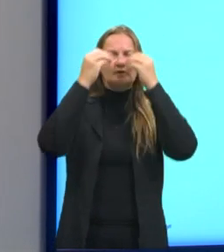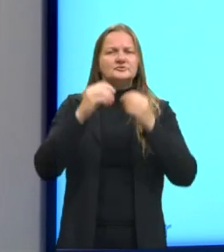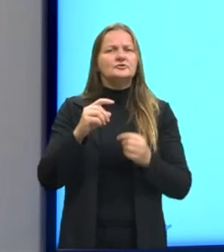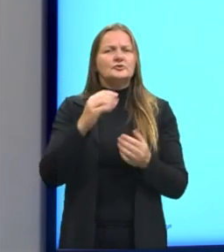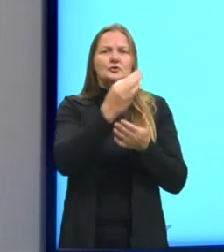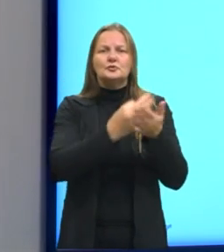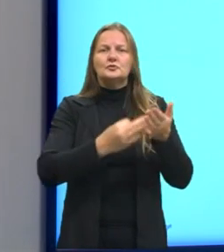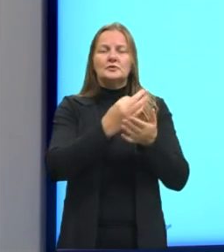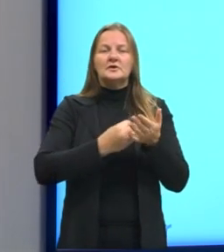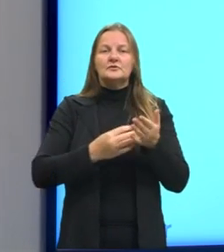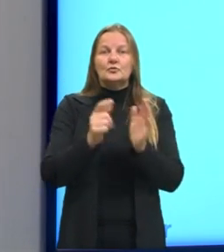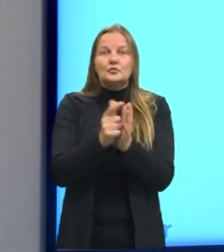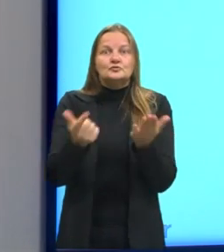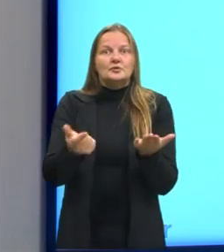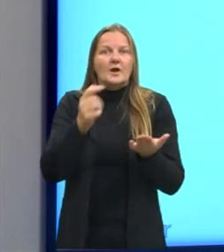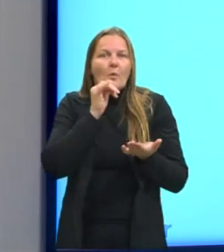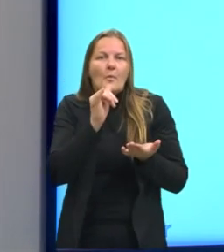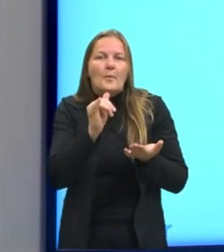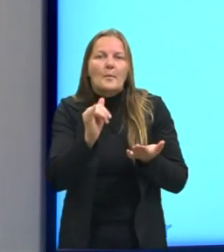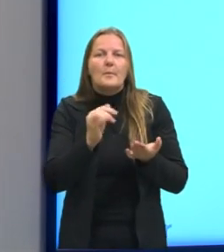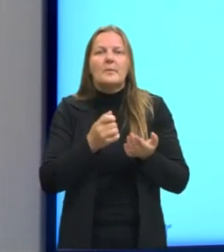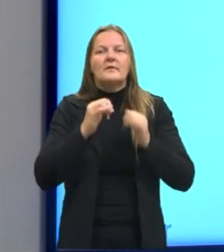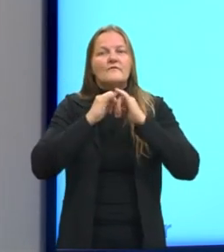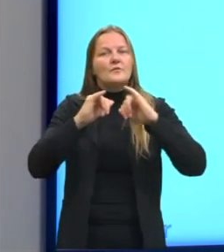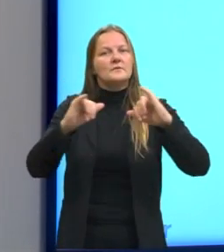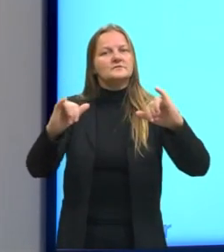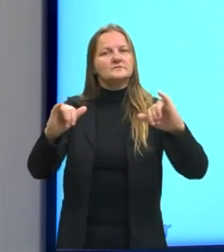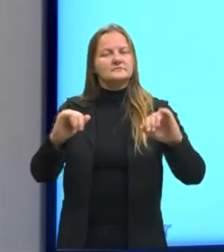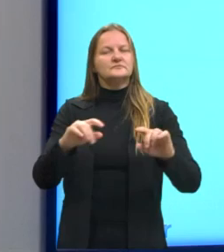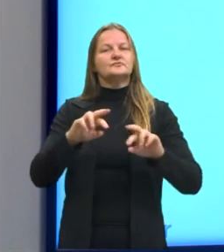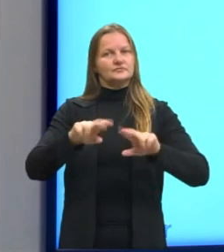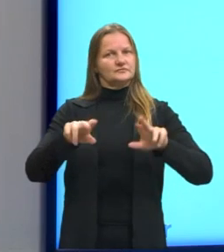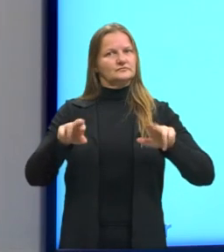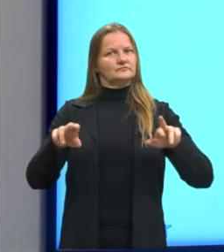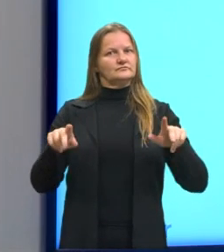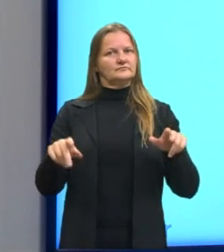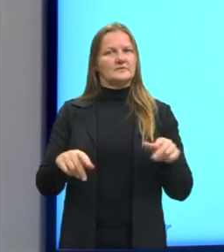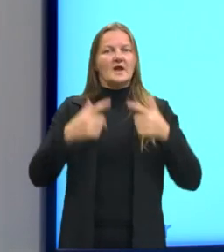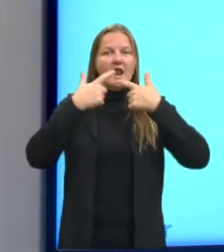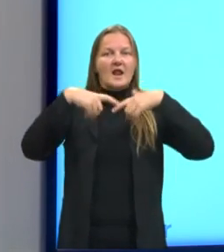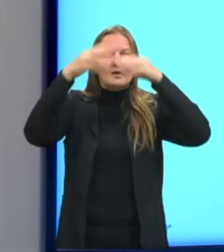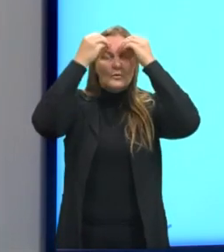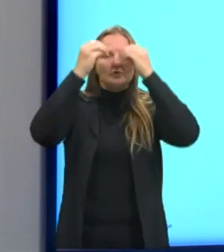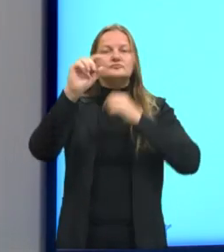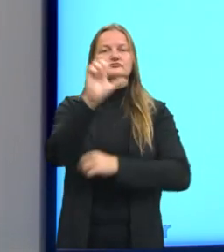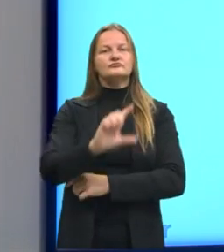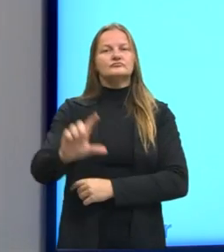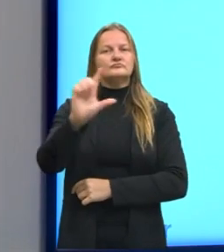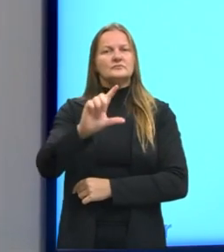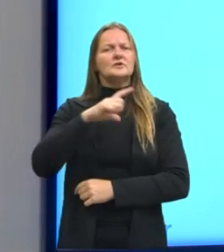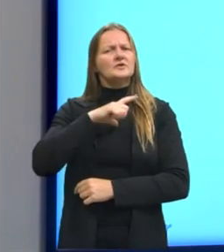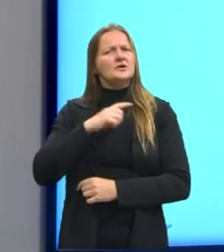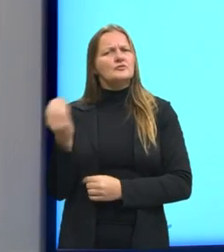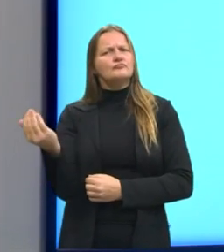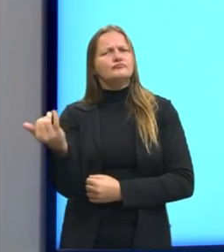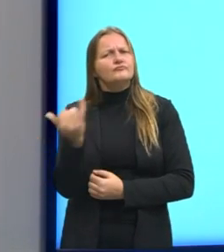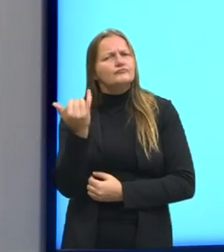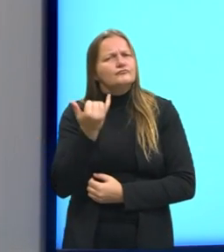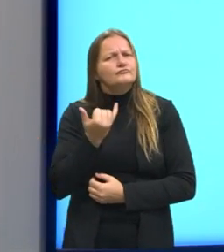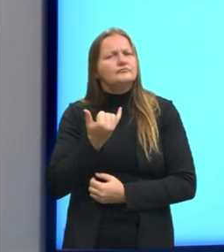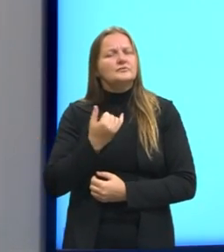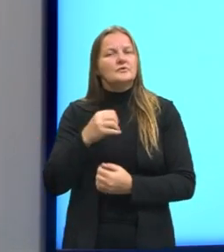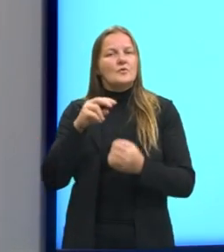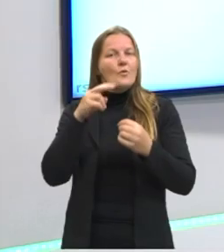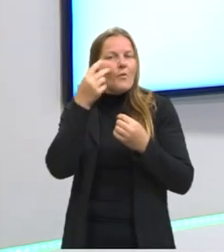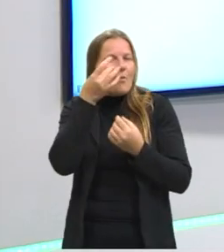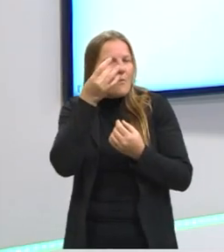texto periodístico, que nós estávamos trabalhando. A linguagem literária vai trazer um